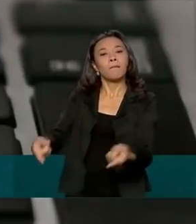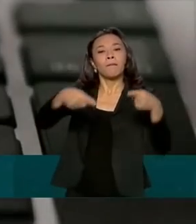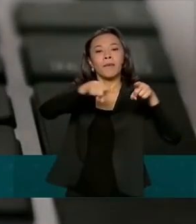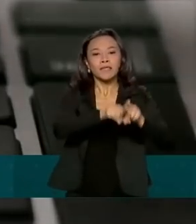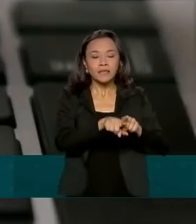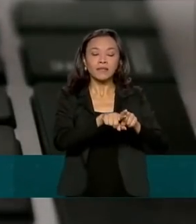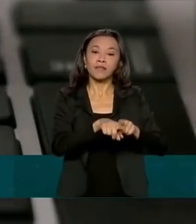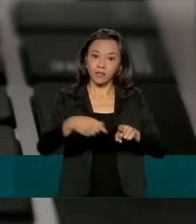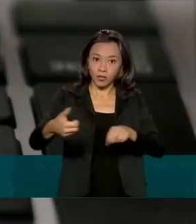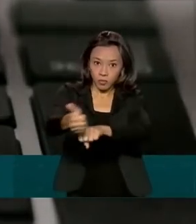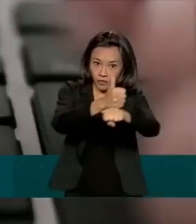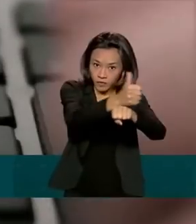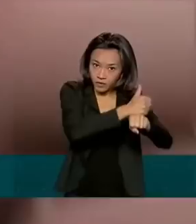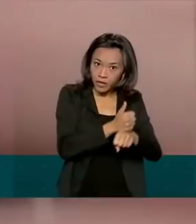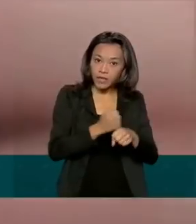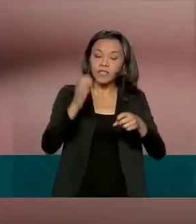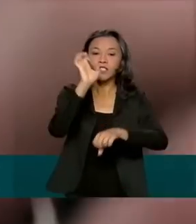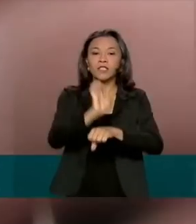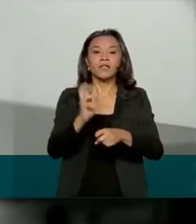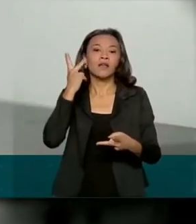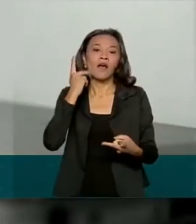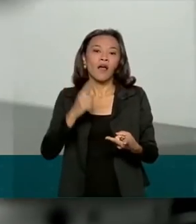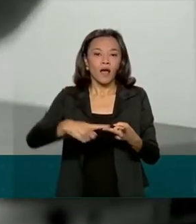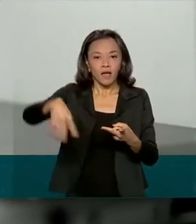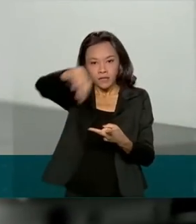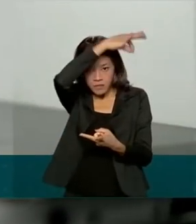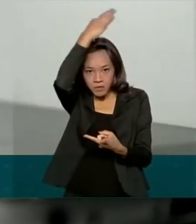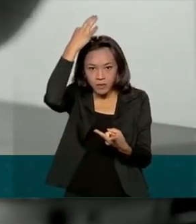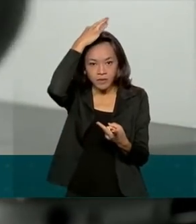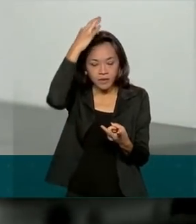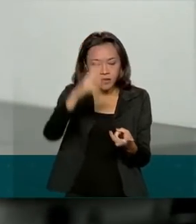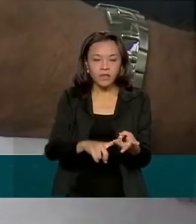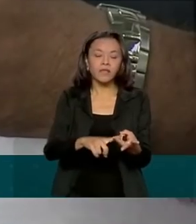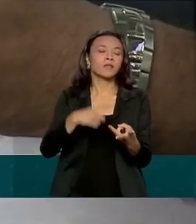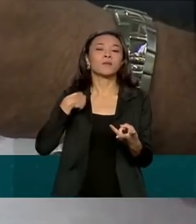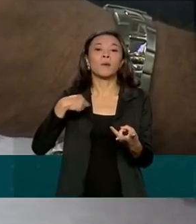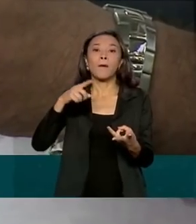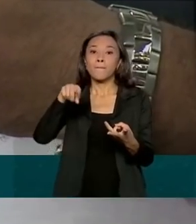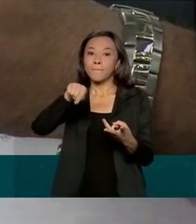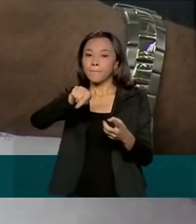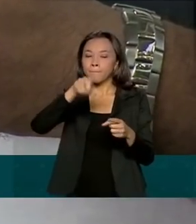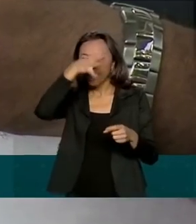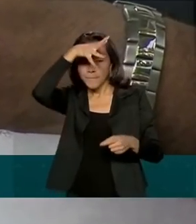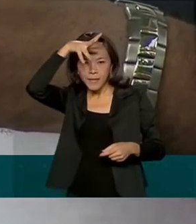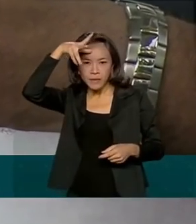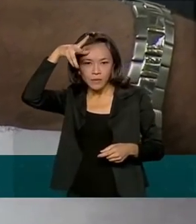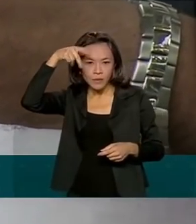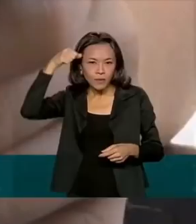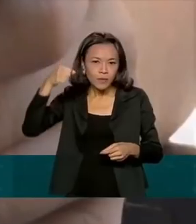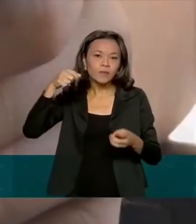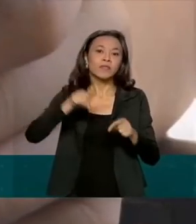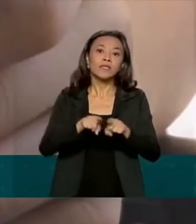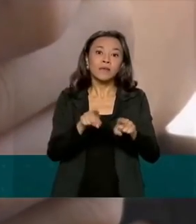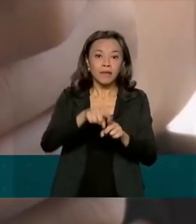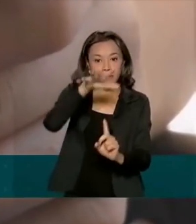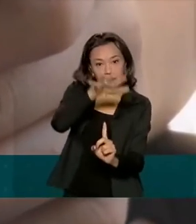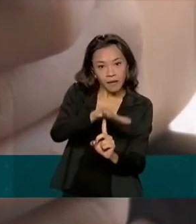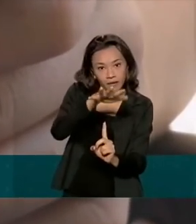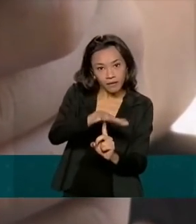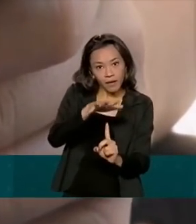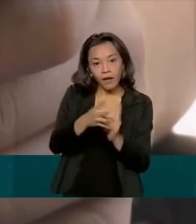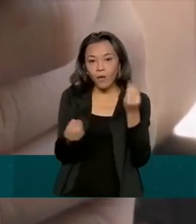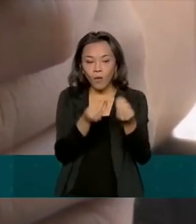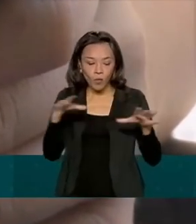programa nos estados do Ceará, Espírito Santo, Mato Grosso e Paraná, com mil participantes por ciclo. Pelo